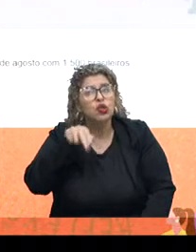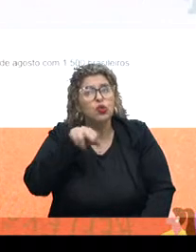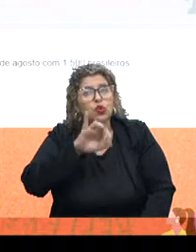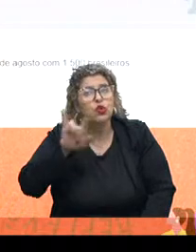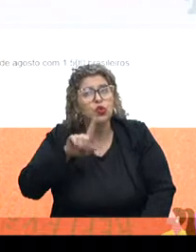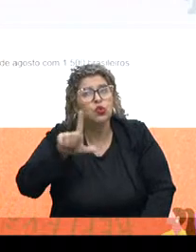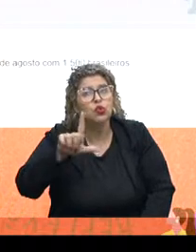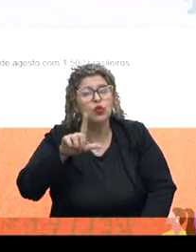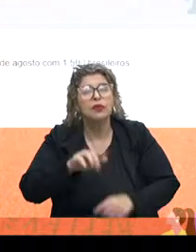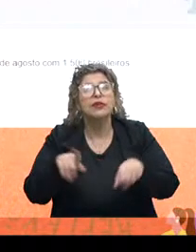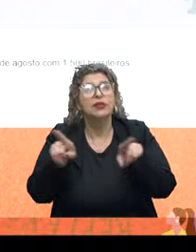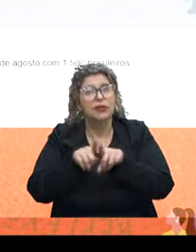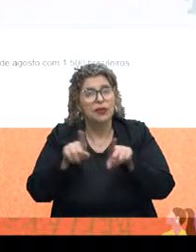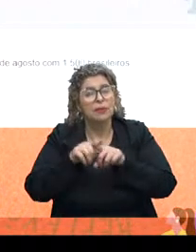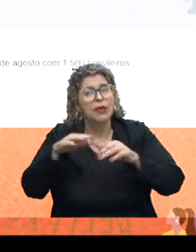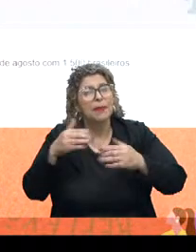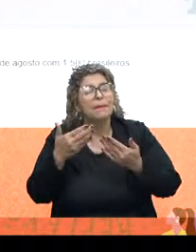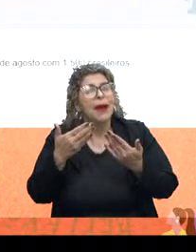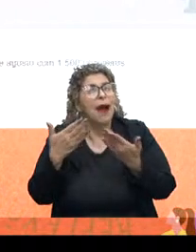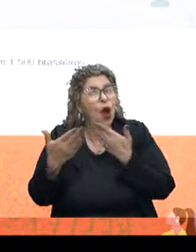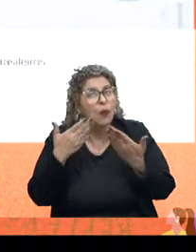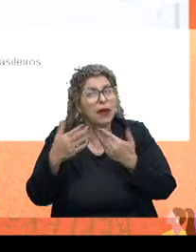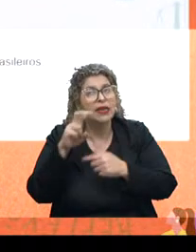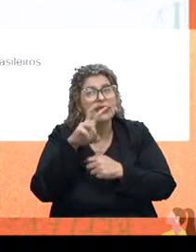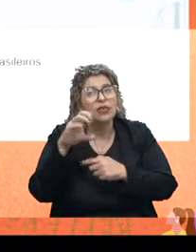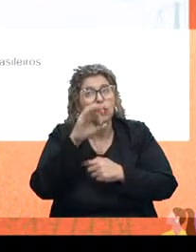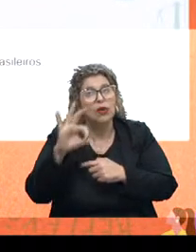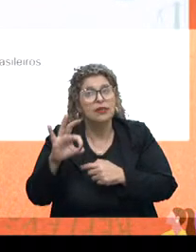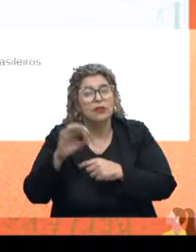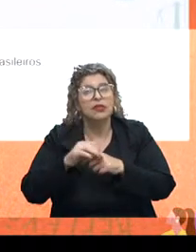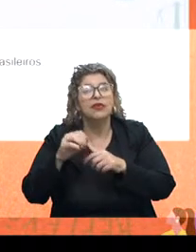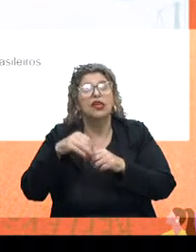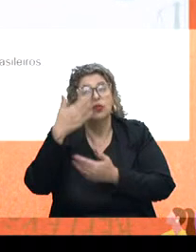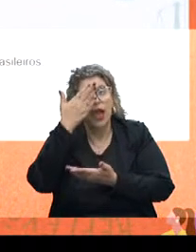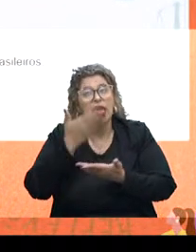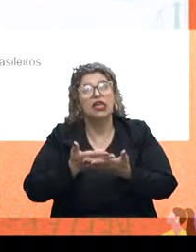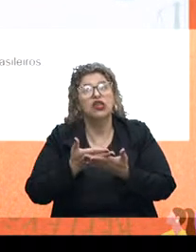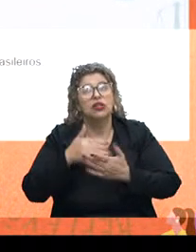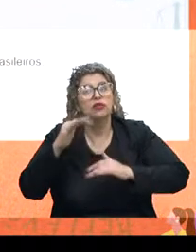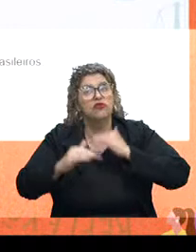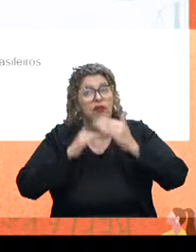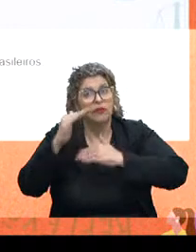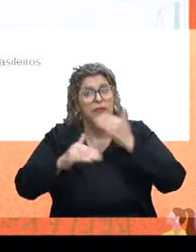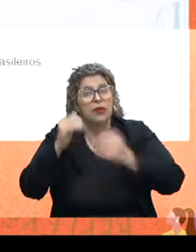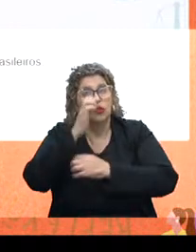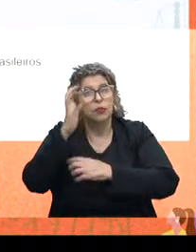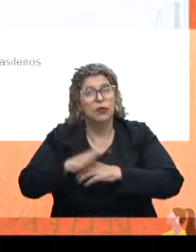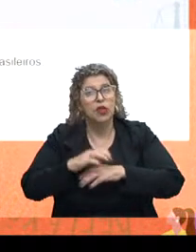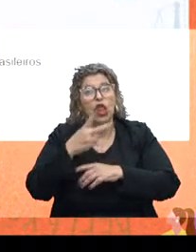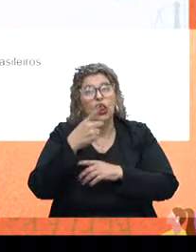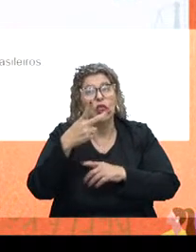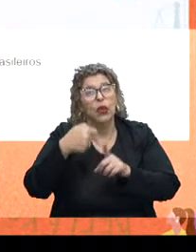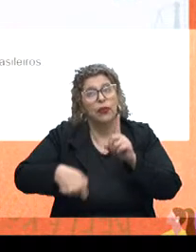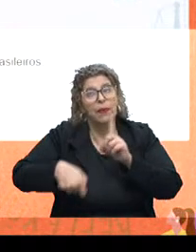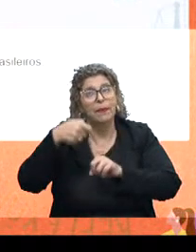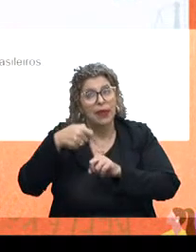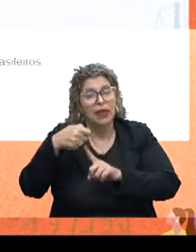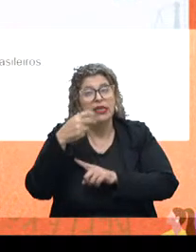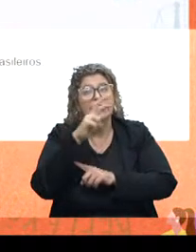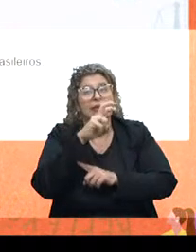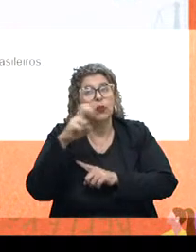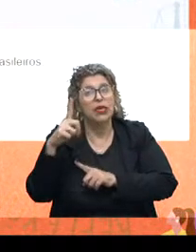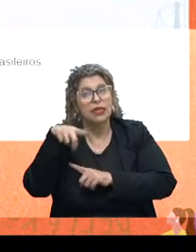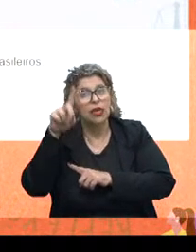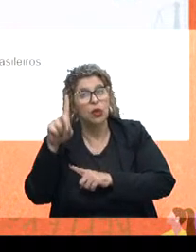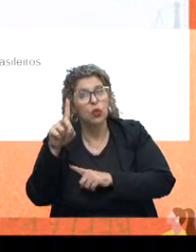E nós trouxemos aqui para efeito comparativo. 50% dos brasileiros acreditam no desenvolvimento do Brasil nos próximos 12 meses, 51